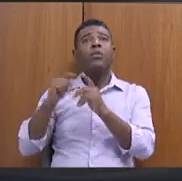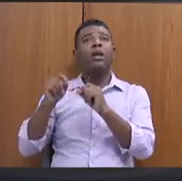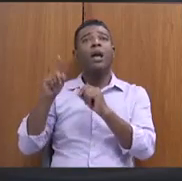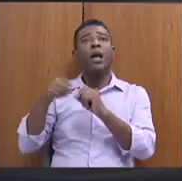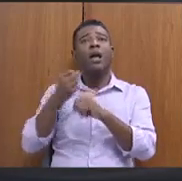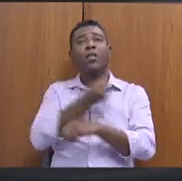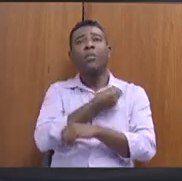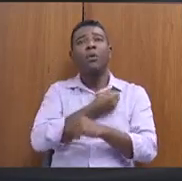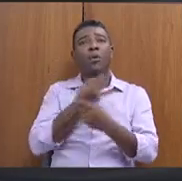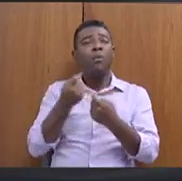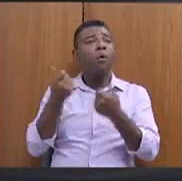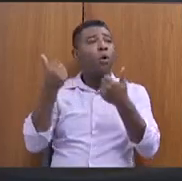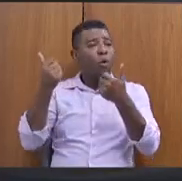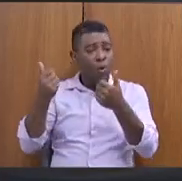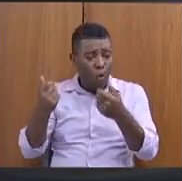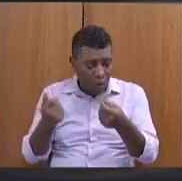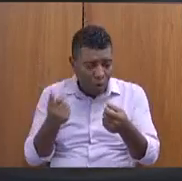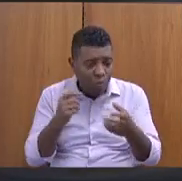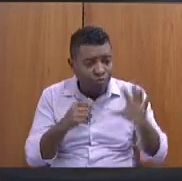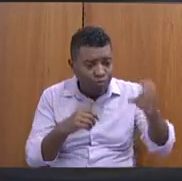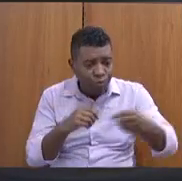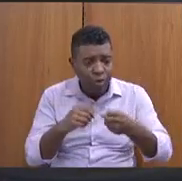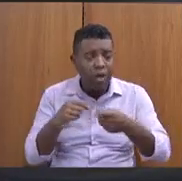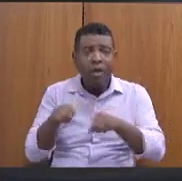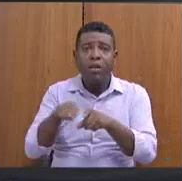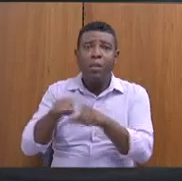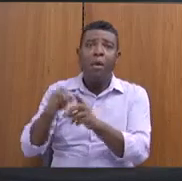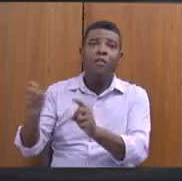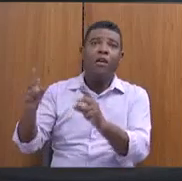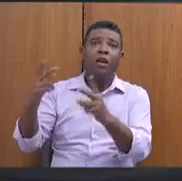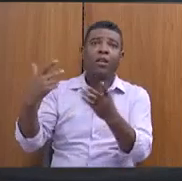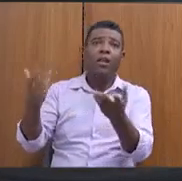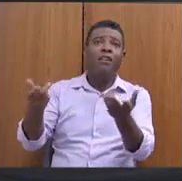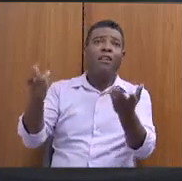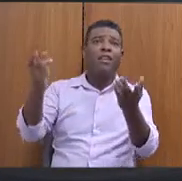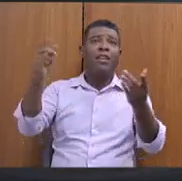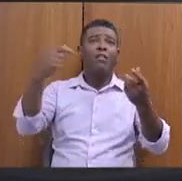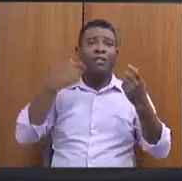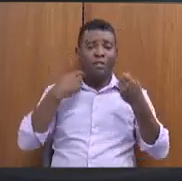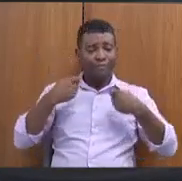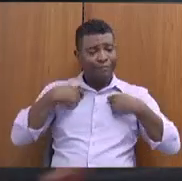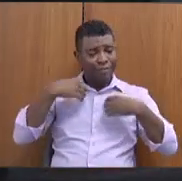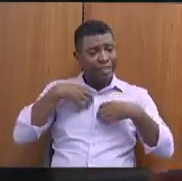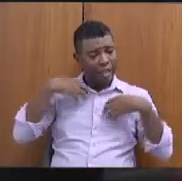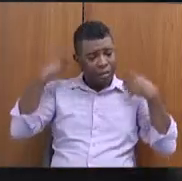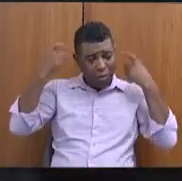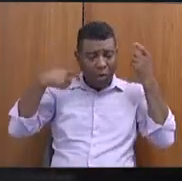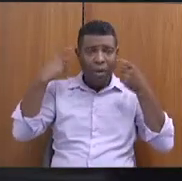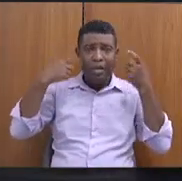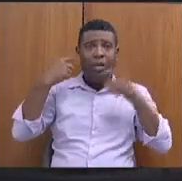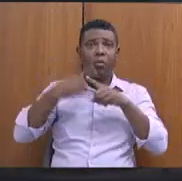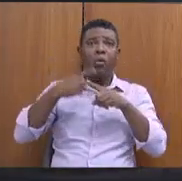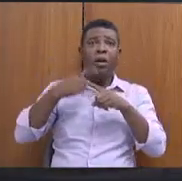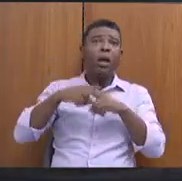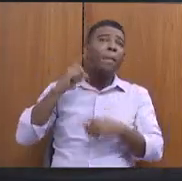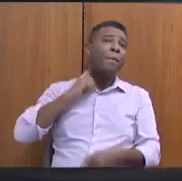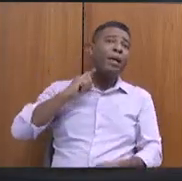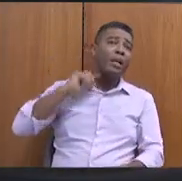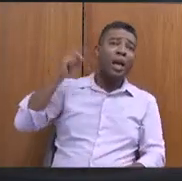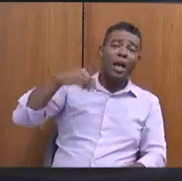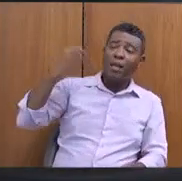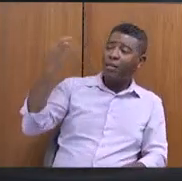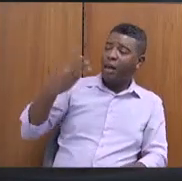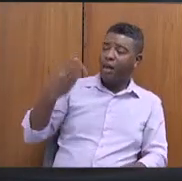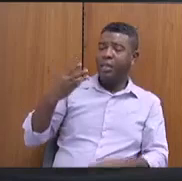venda de imóveis, terras públicas da COAB. Essa é uma preocupação porque Minas Gerais é o terceiro estado com o maior